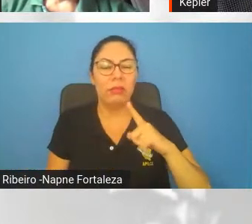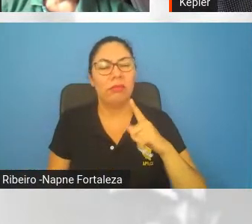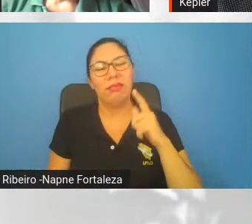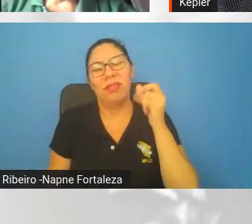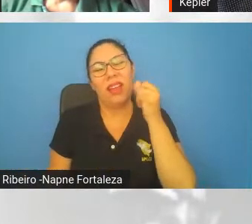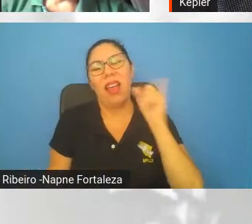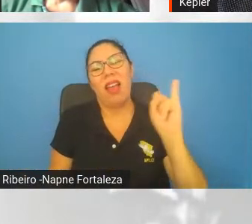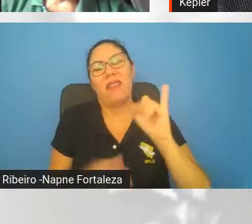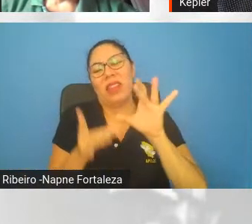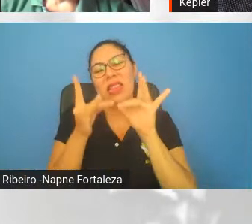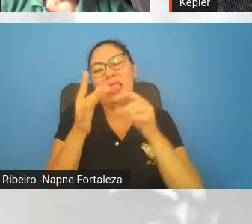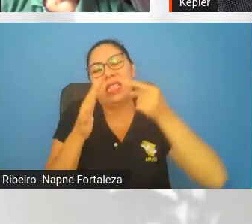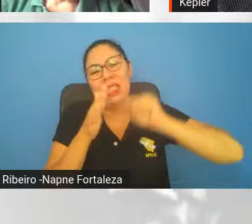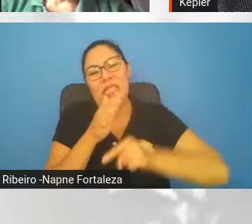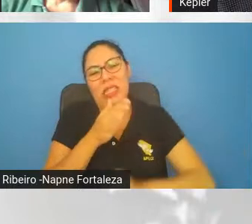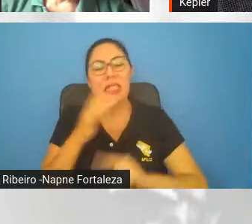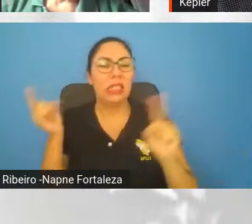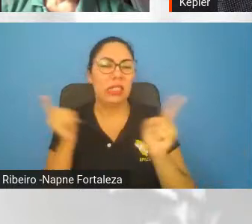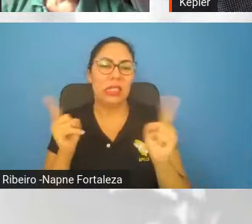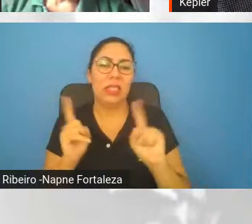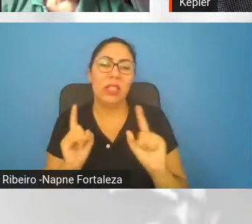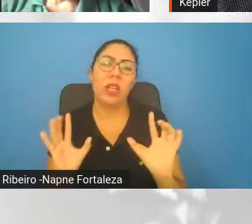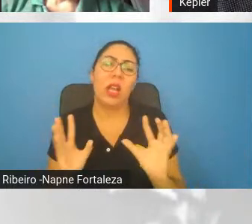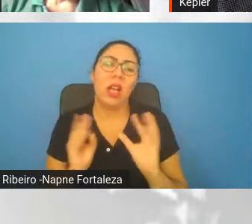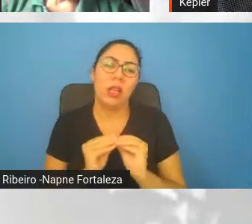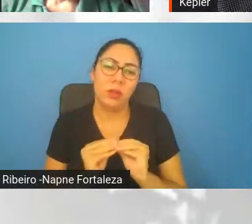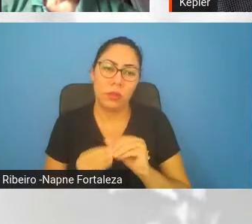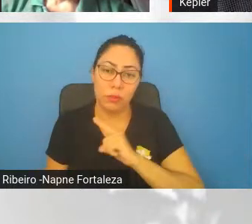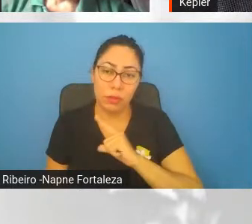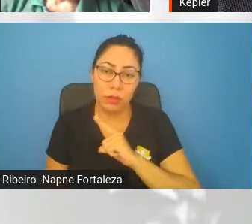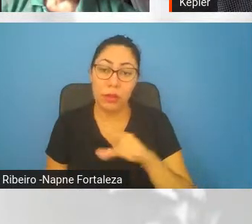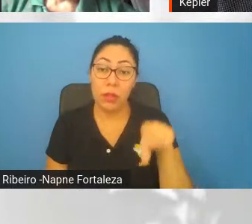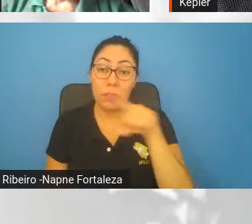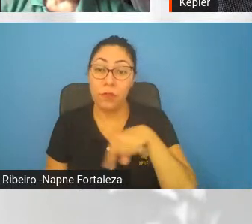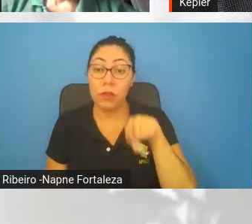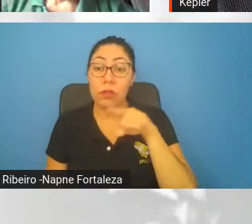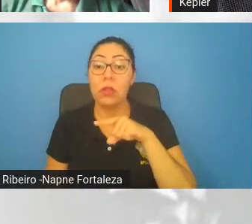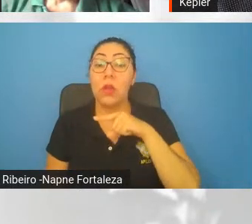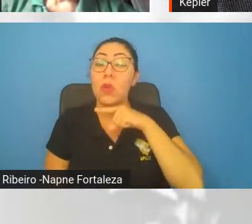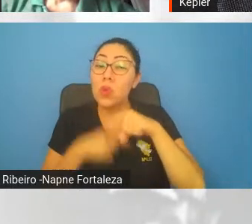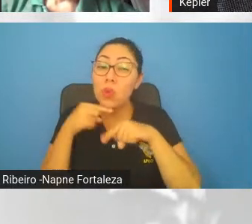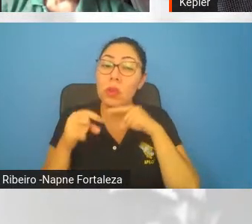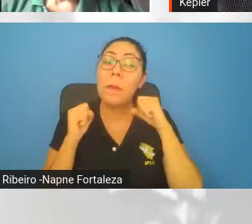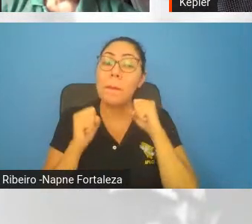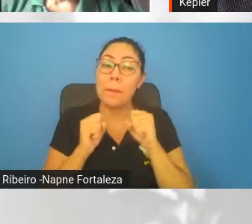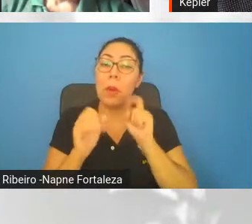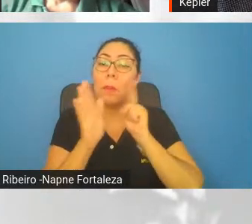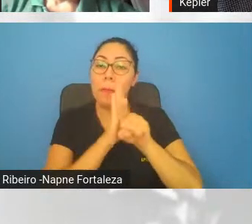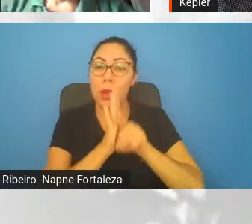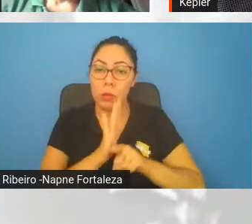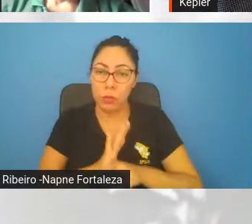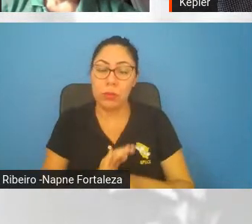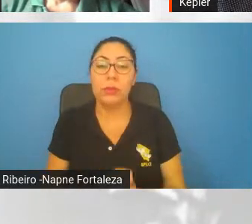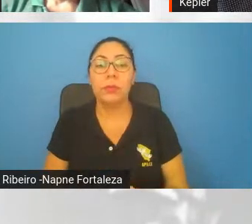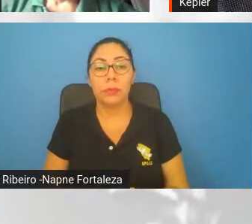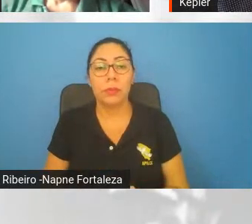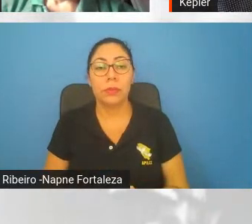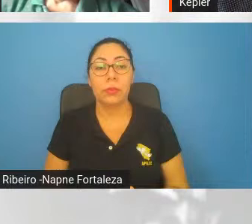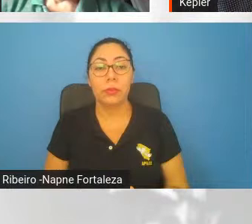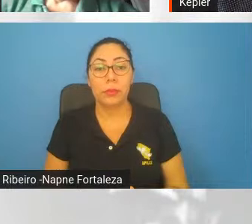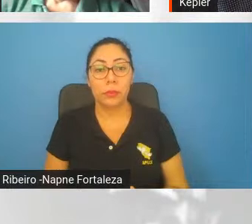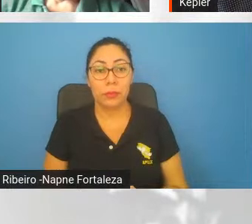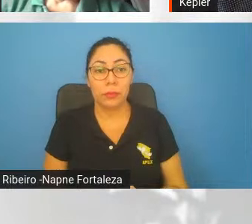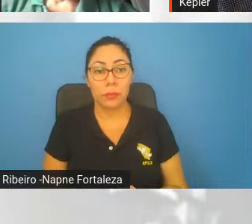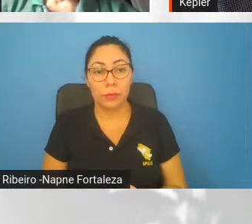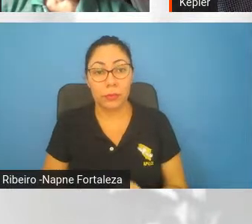astrofísica e cosmologia. Se alguém quiser, pode perguntar depois, a gente discute. Mas para colocar em perspectiva, vamos lembrar que